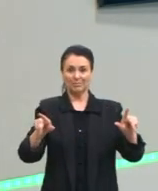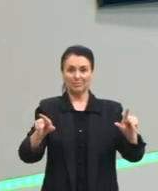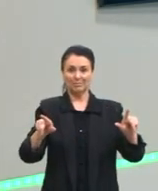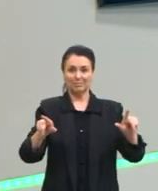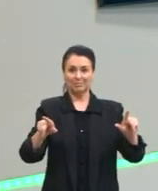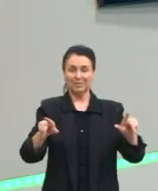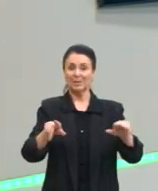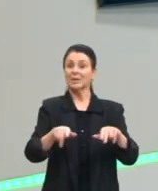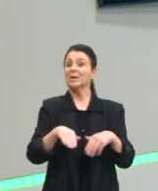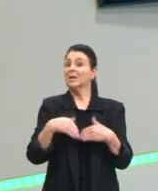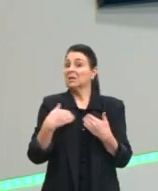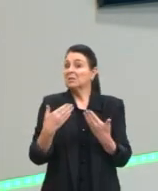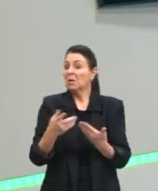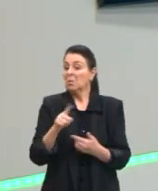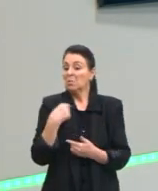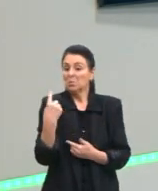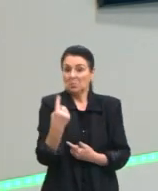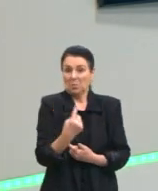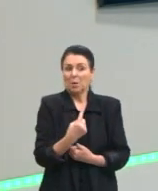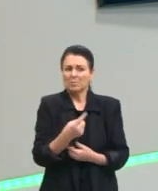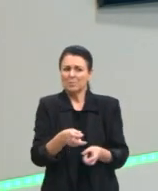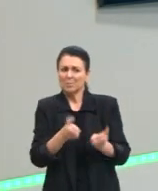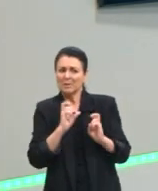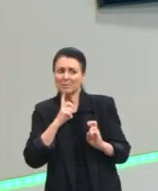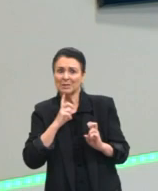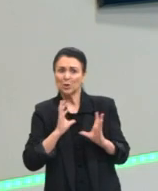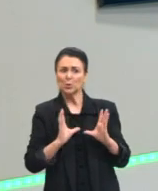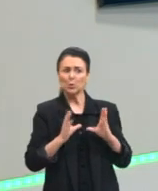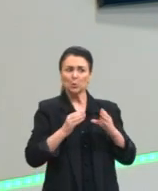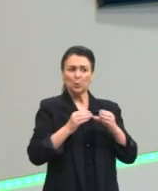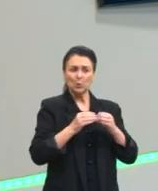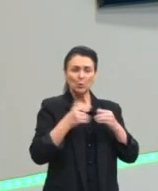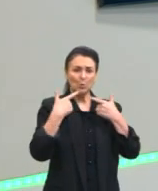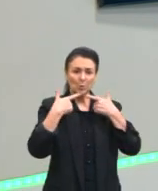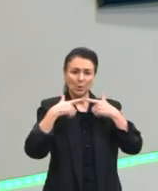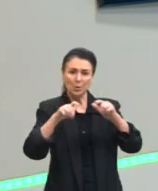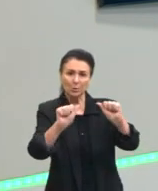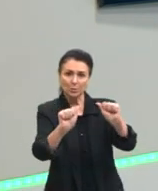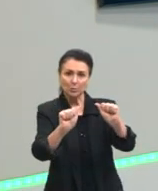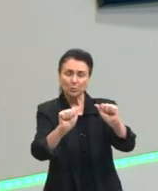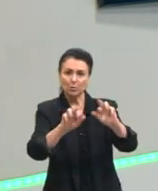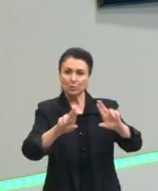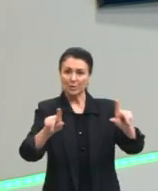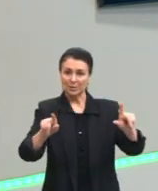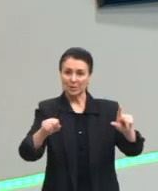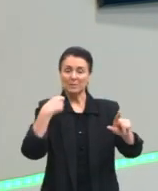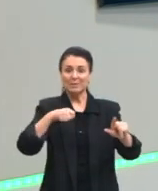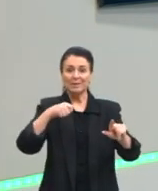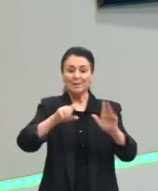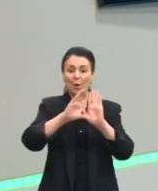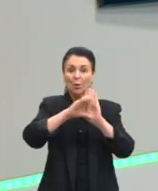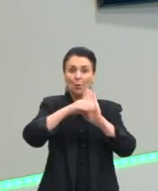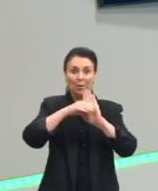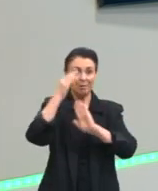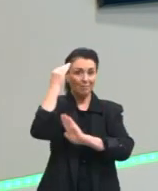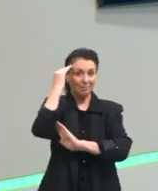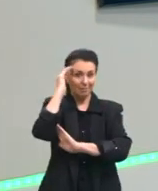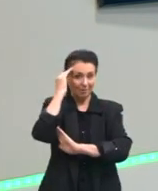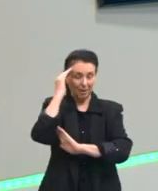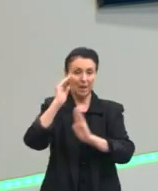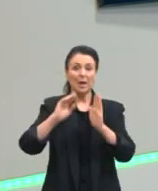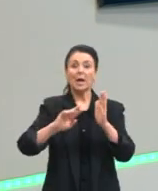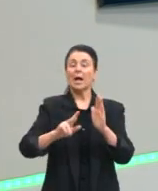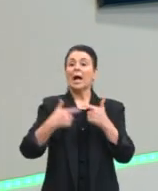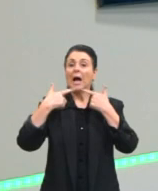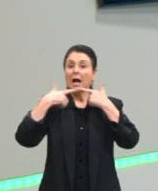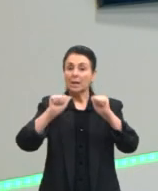quê? Que a gente tem grupos linguísticos. Então, o primeiro conceito que a gente precisa entender, para a língua significar, eu